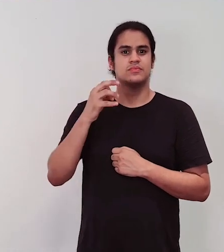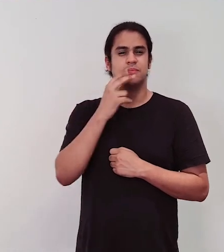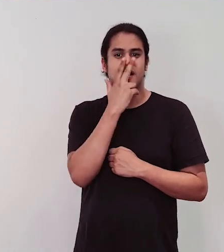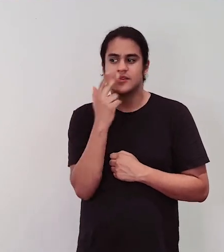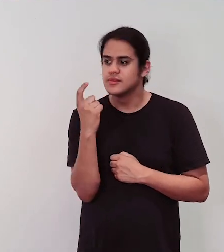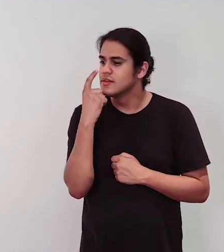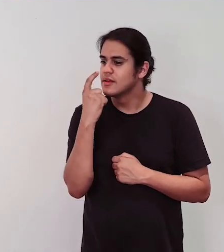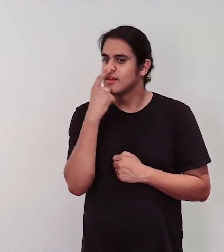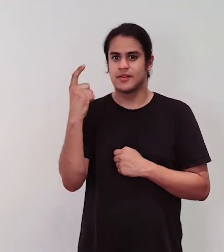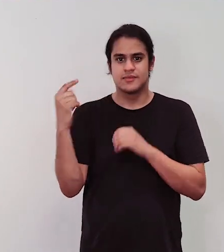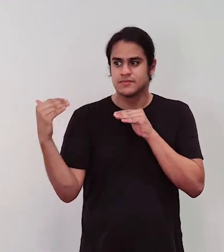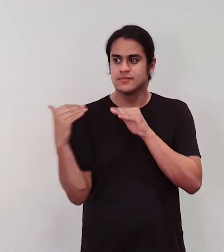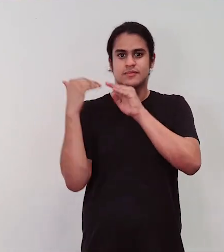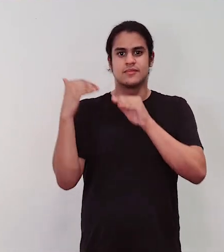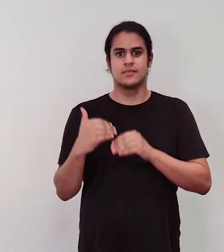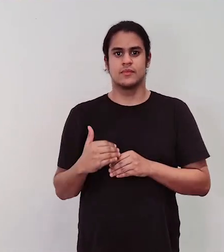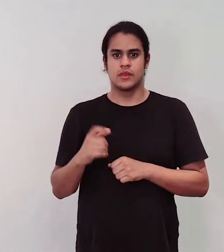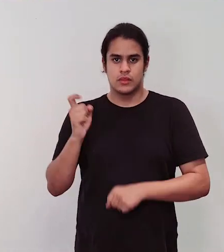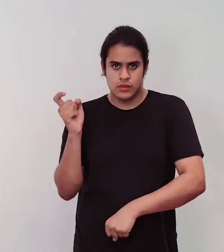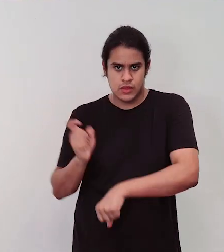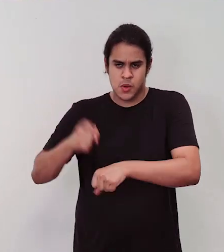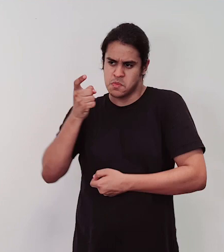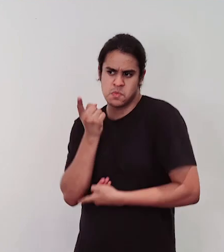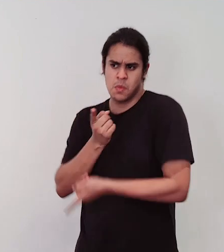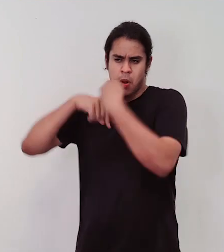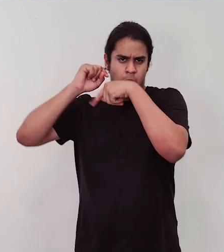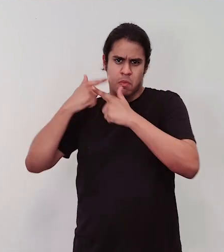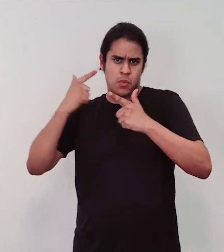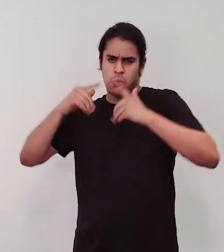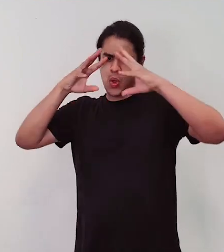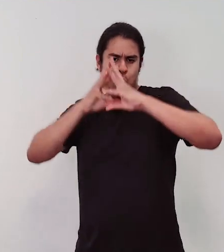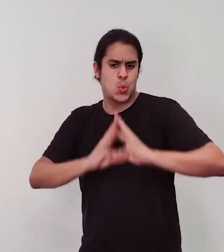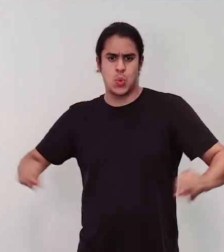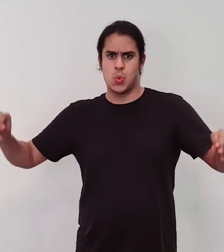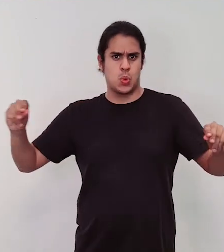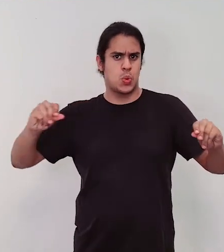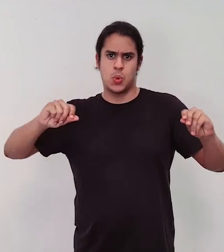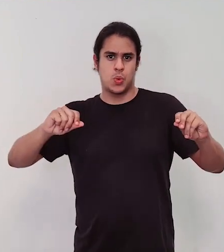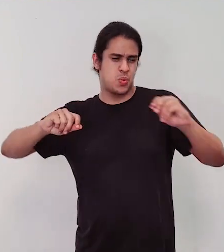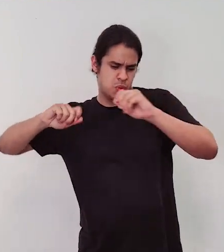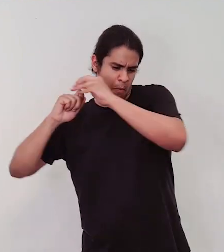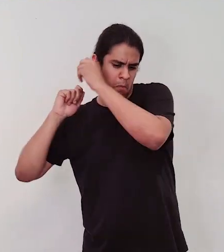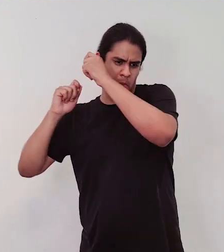com elas, lógico que elas não vão fazer uma evolução de novo, não vão arrancar a machadada